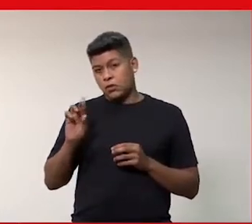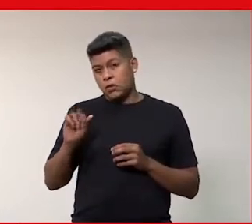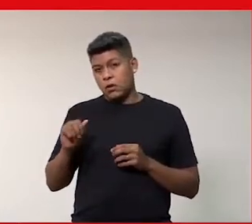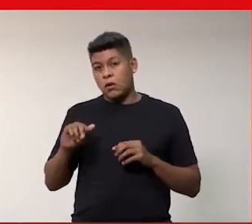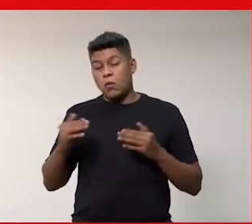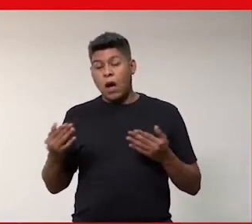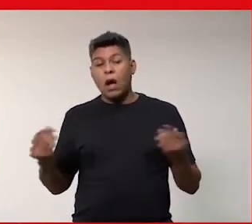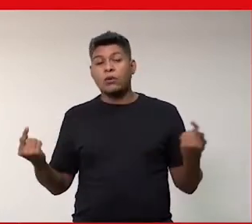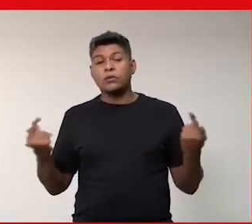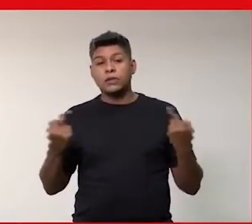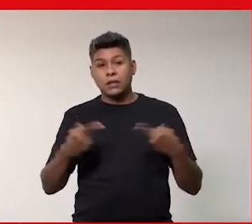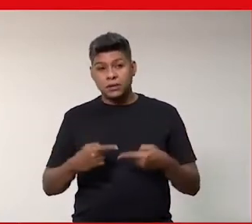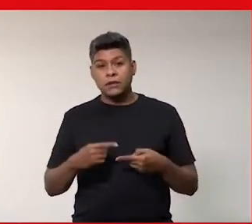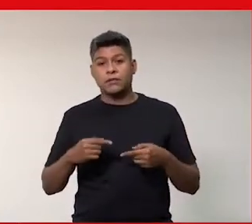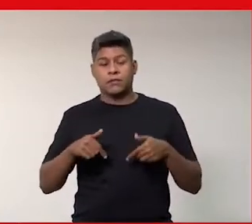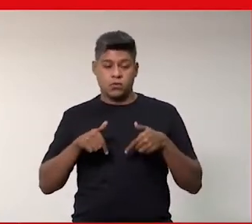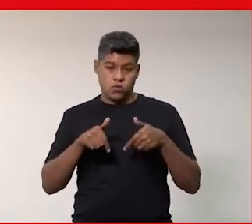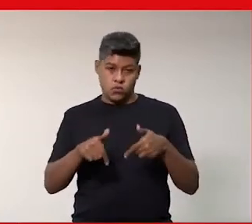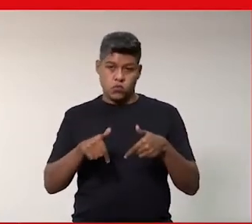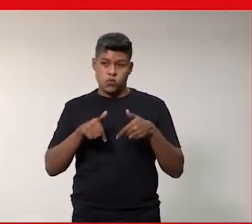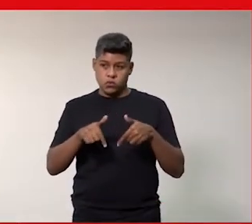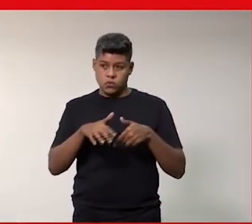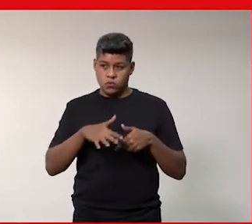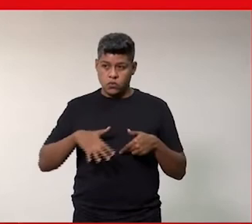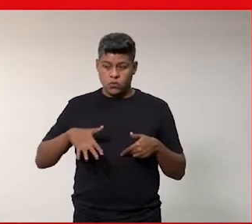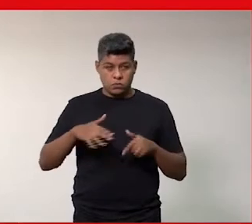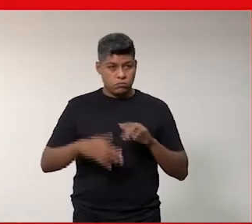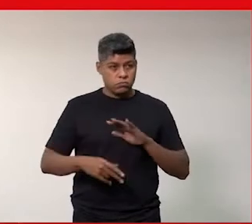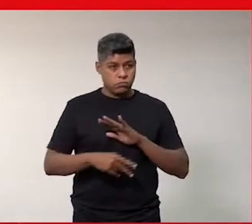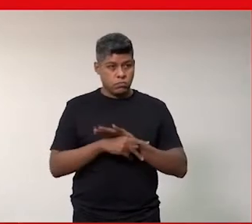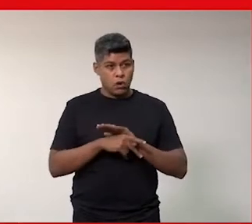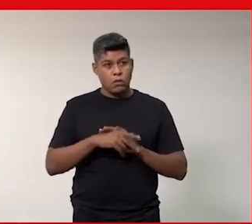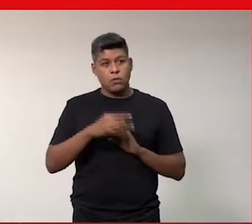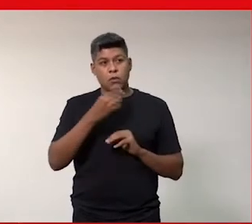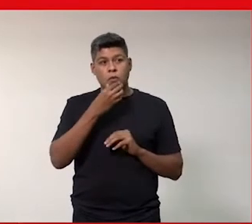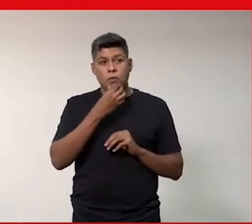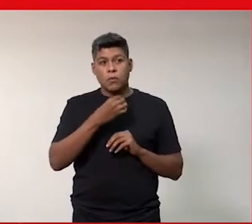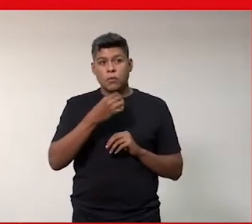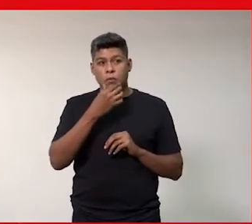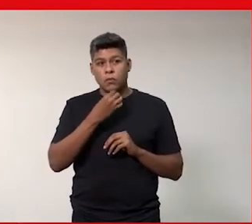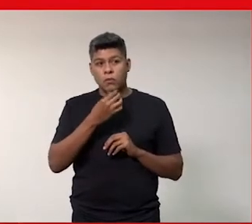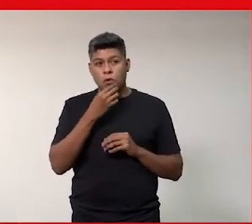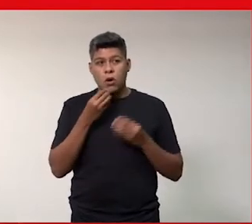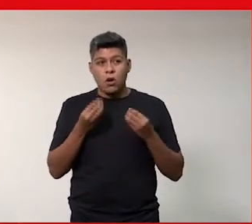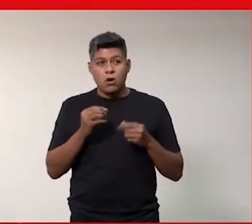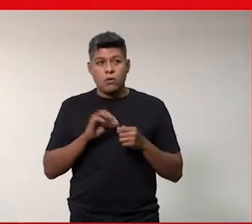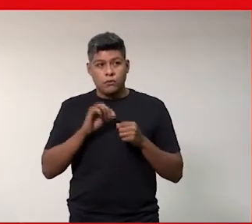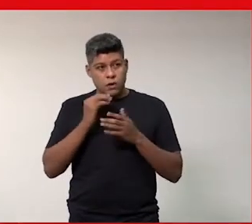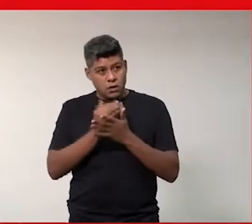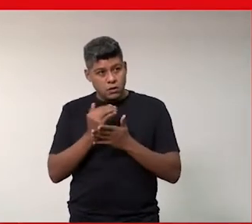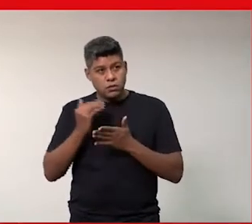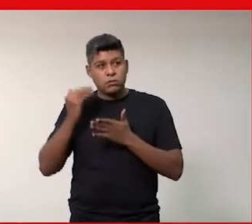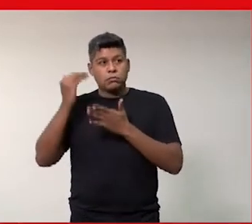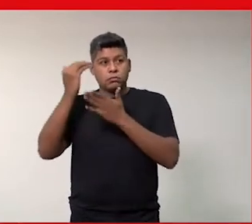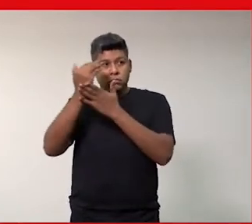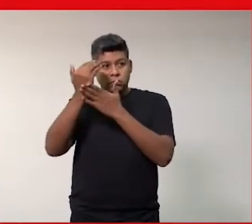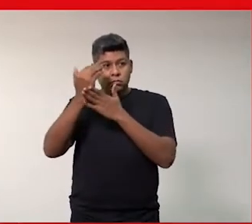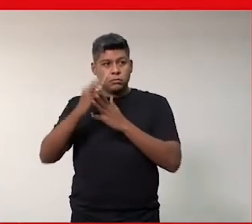desafios vocês geralmente enfrentam em uma área predominantemente masculina como fazem para superá-los